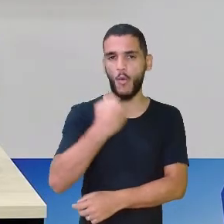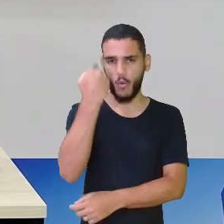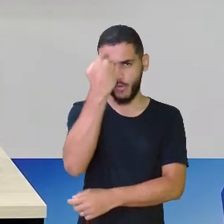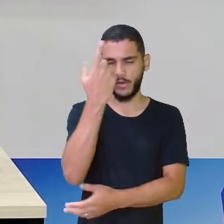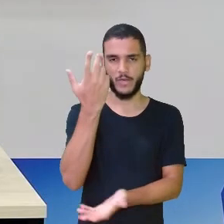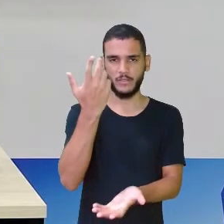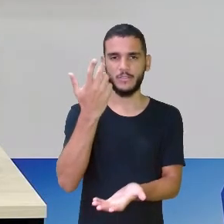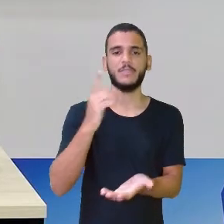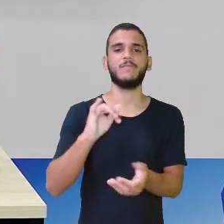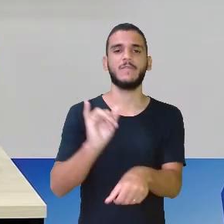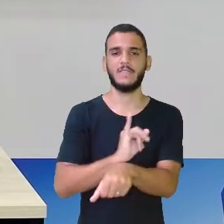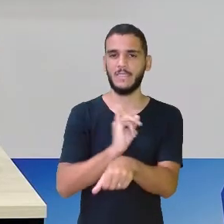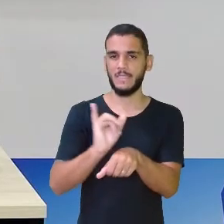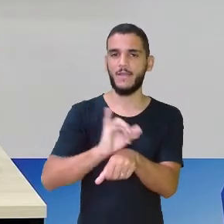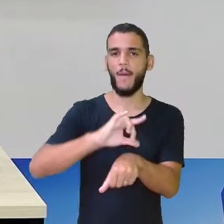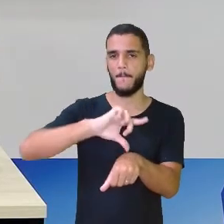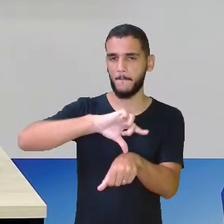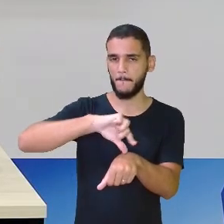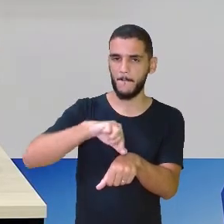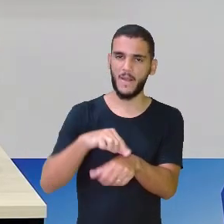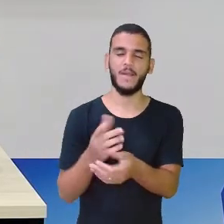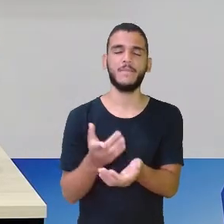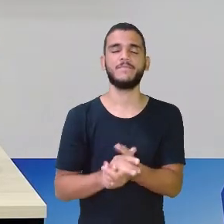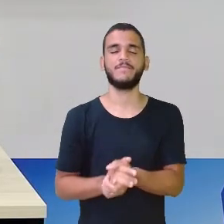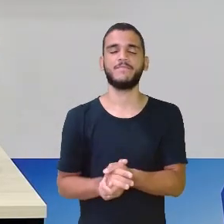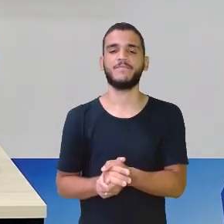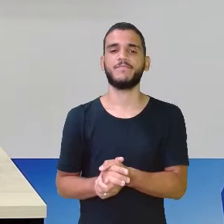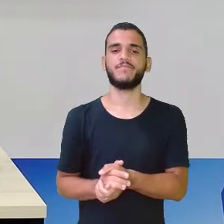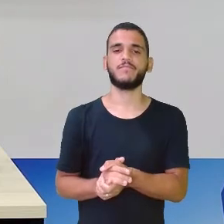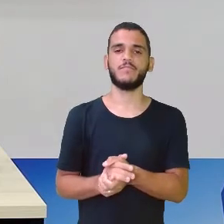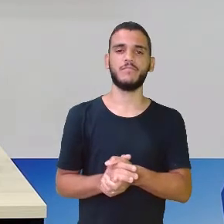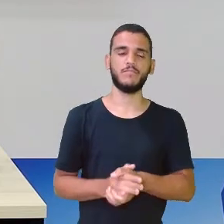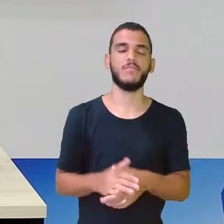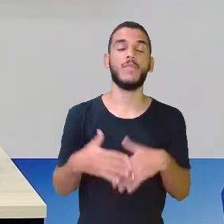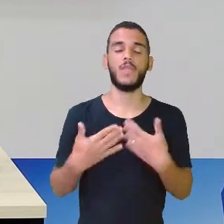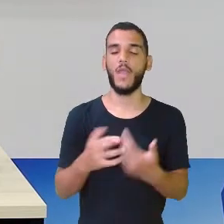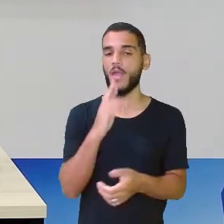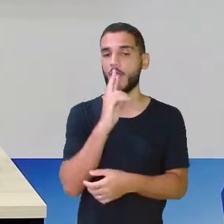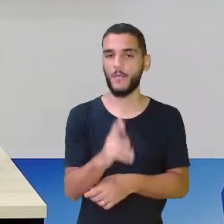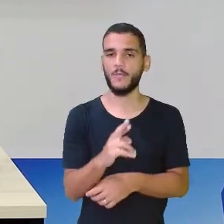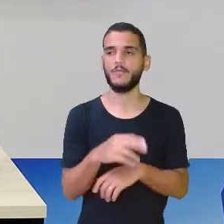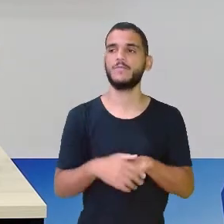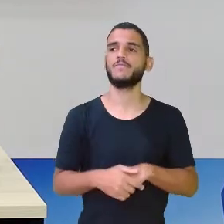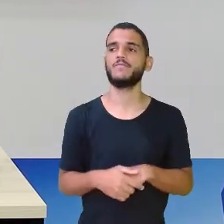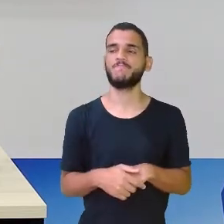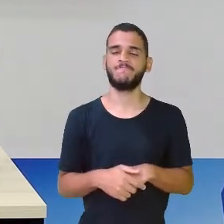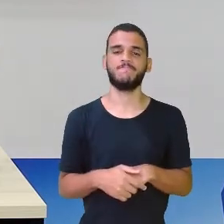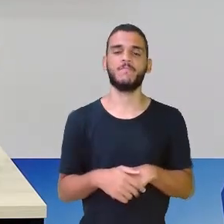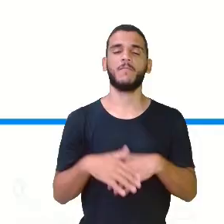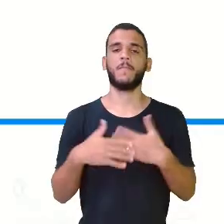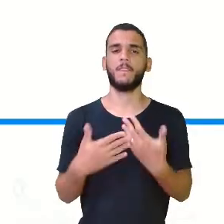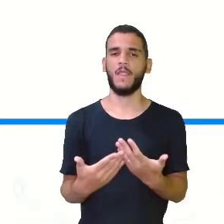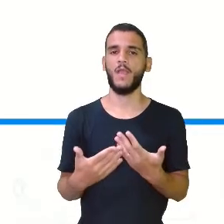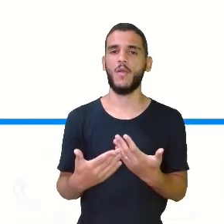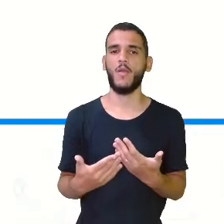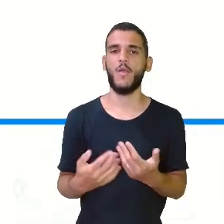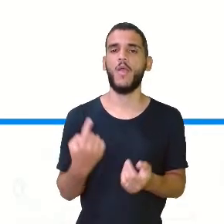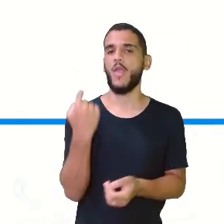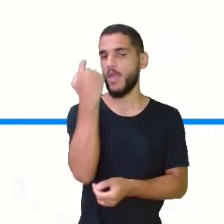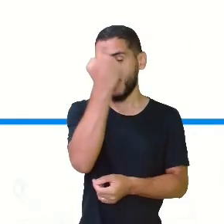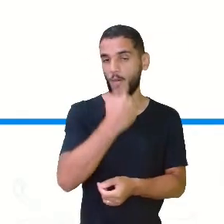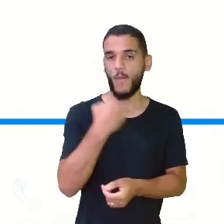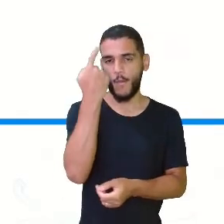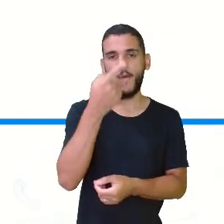minutos, não. Será que você se liga? Eu quero em horas a resposta. Qual o tempo em horas